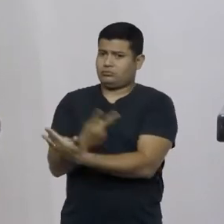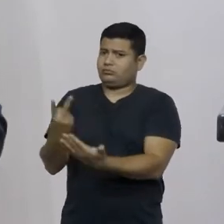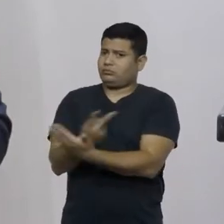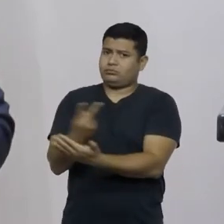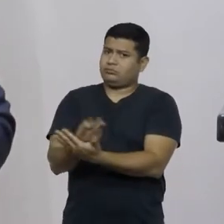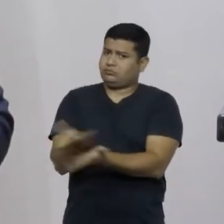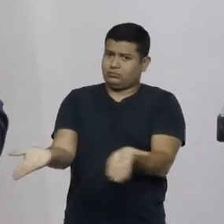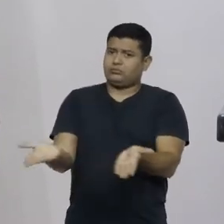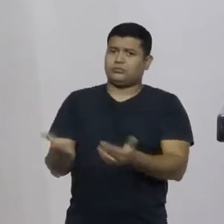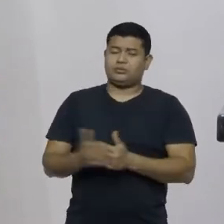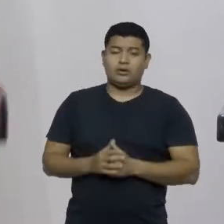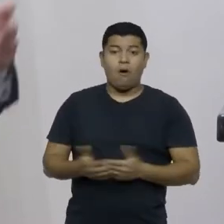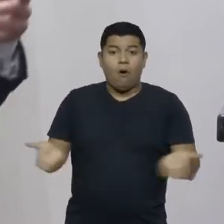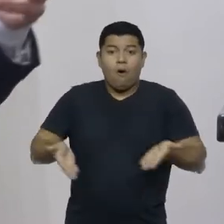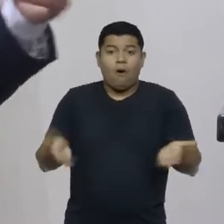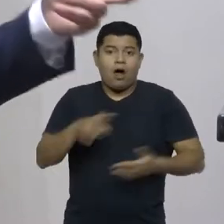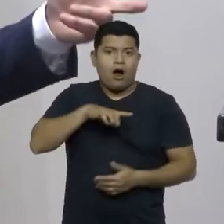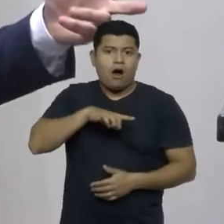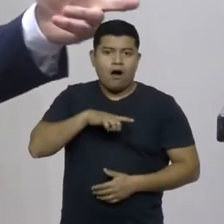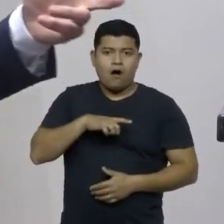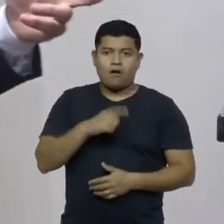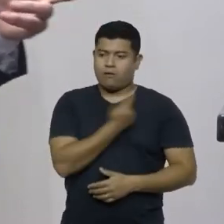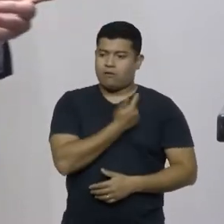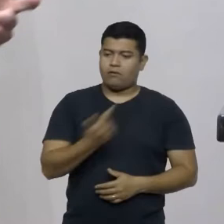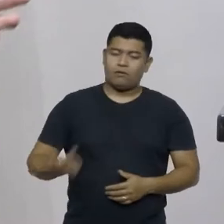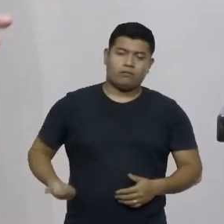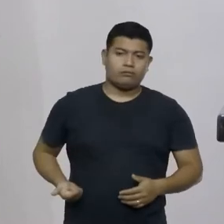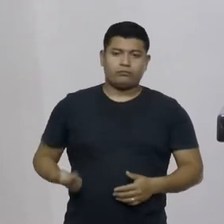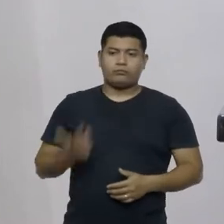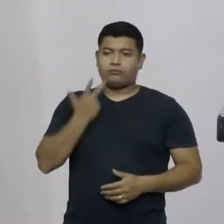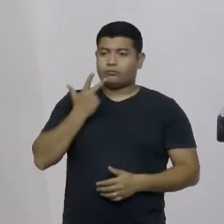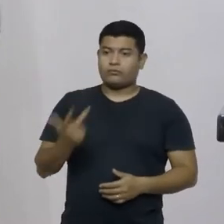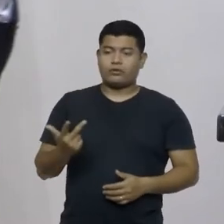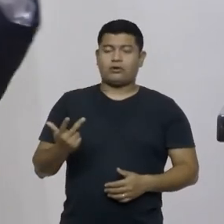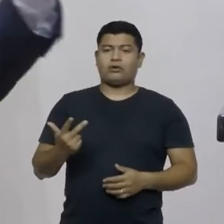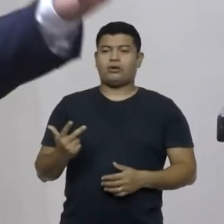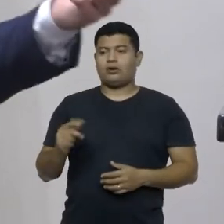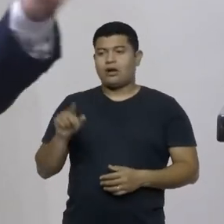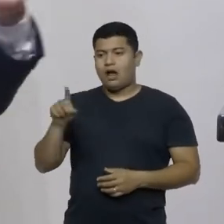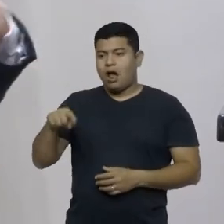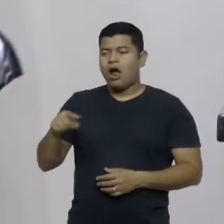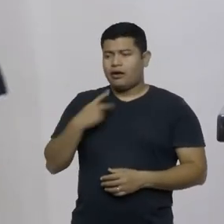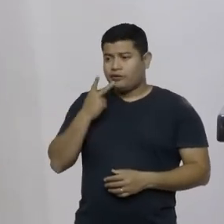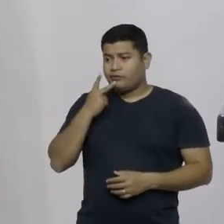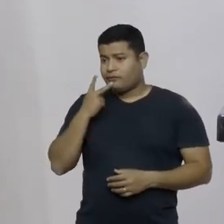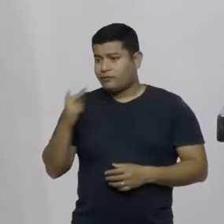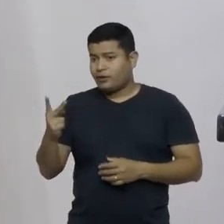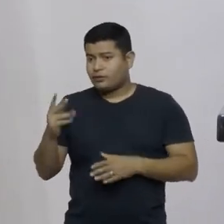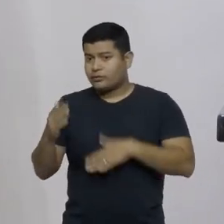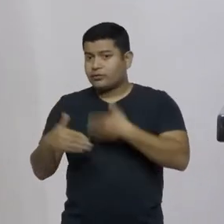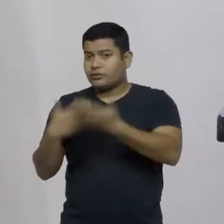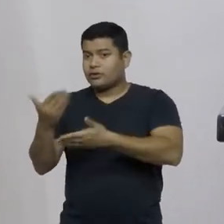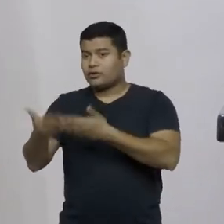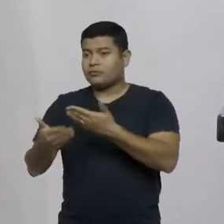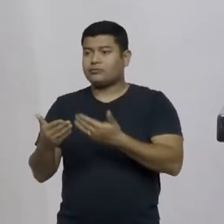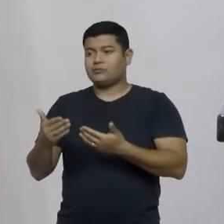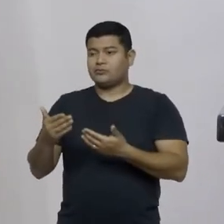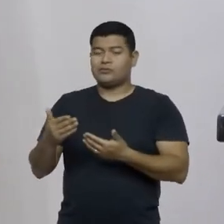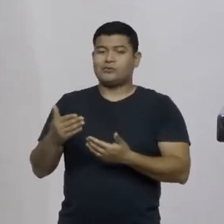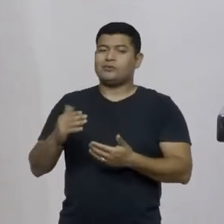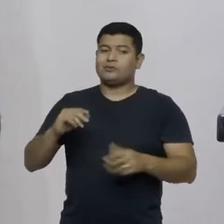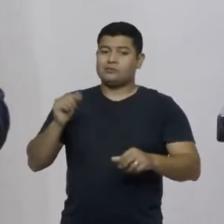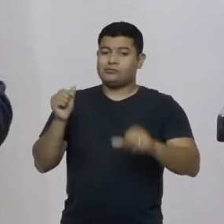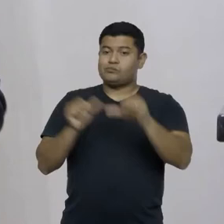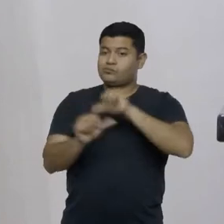governo que fala uma coisa e age de outra, diz sim, mas age como não, ele